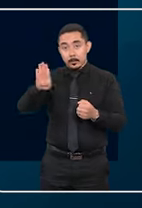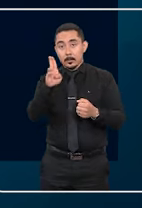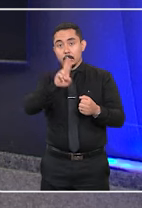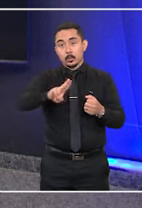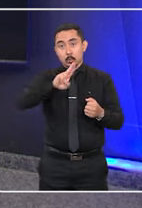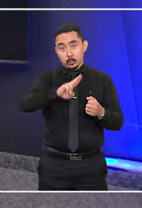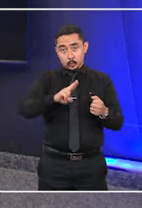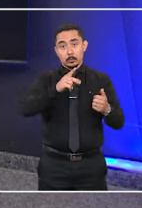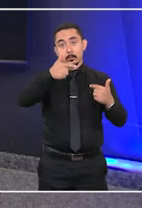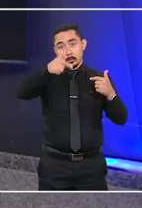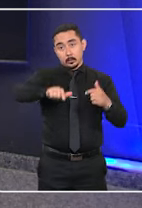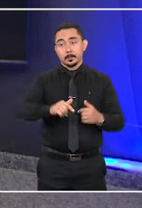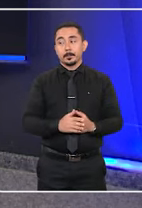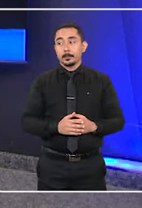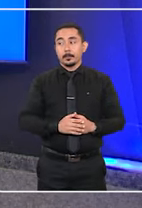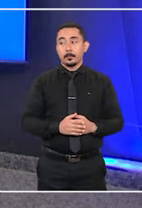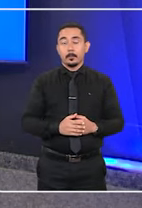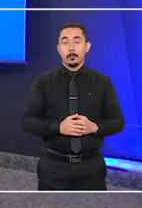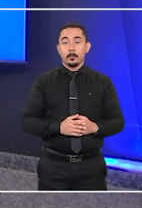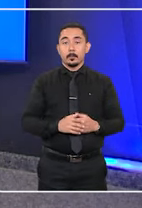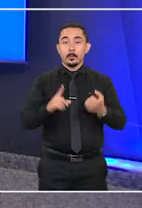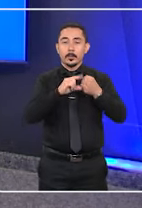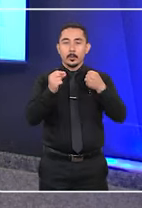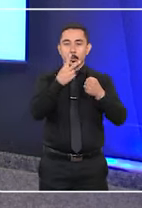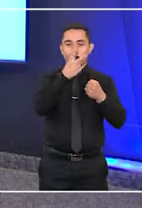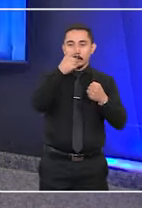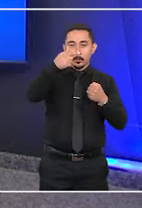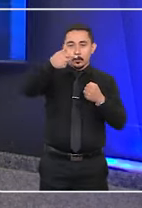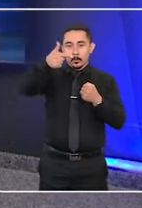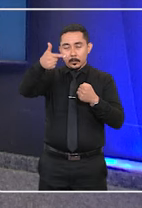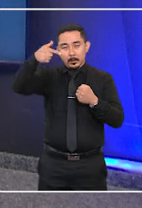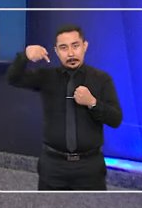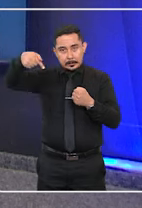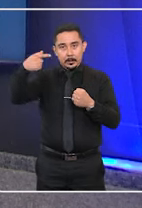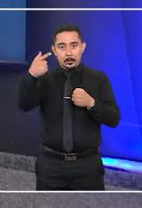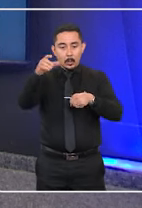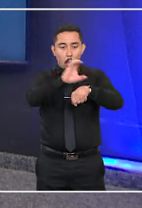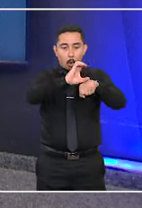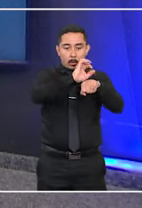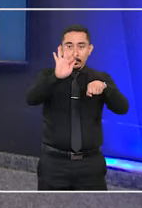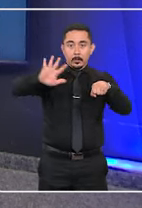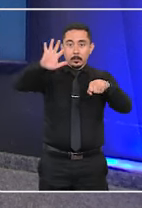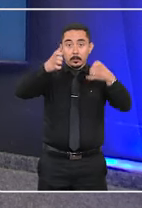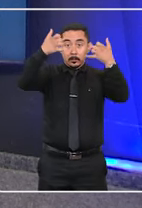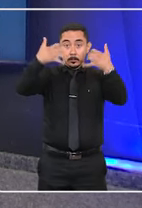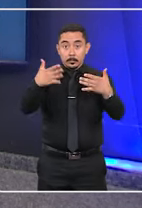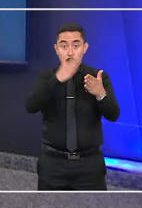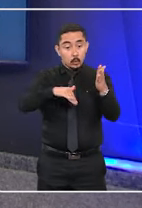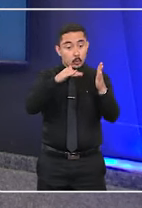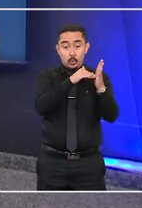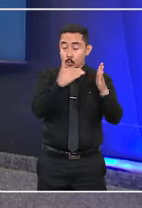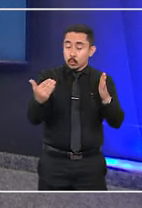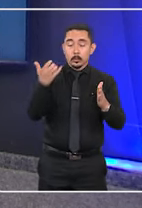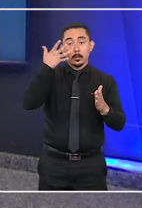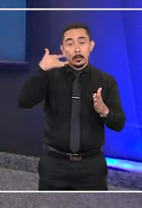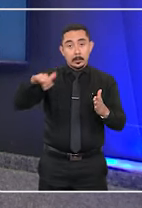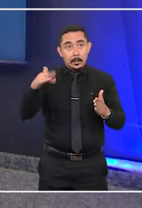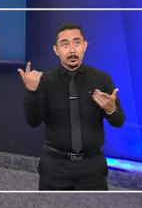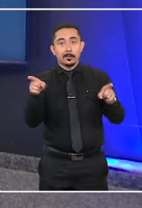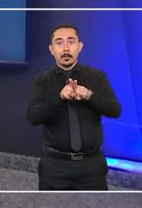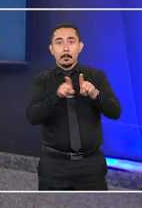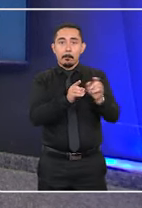de posse. Em seu artigo 227, a Constituição Federal estabelece que toda criança e